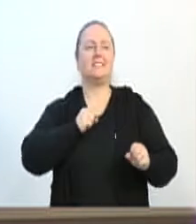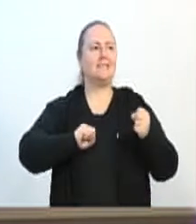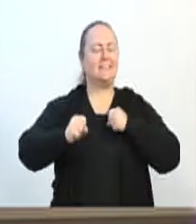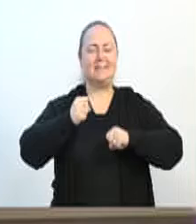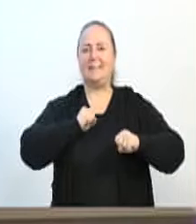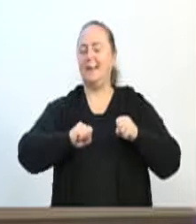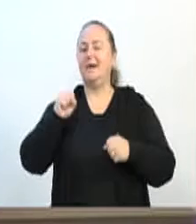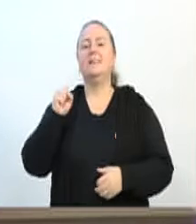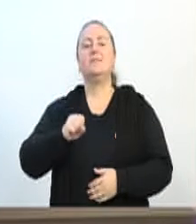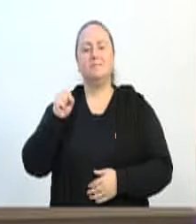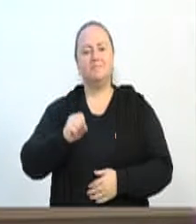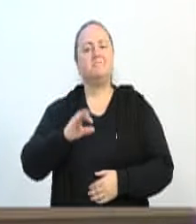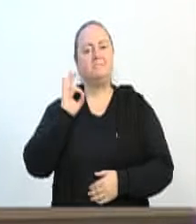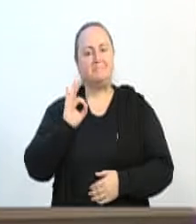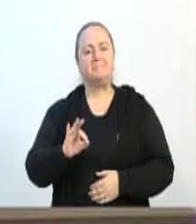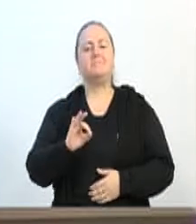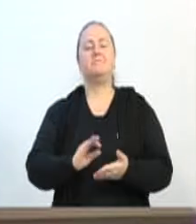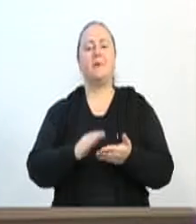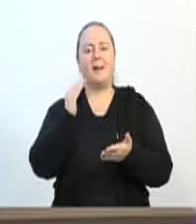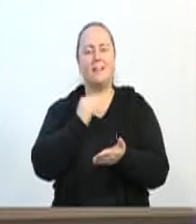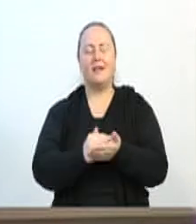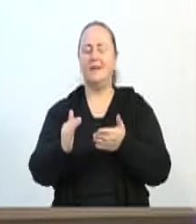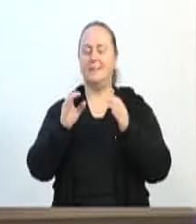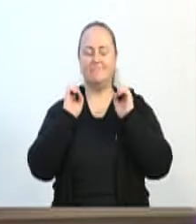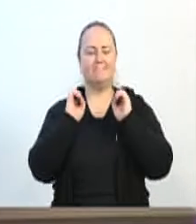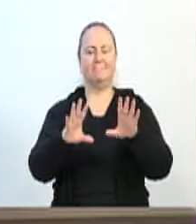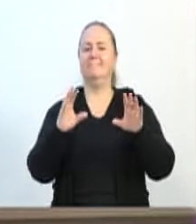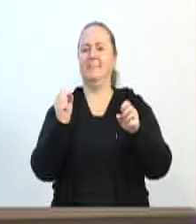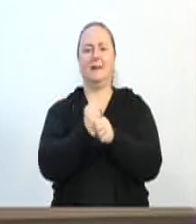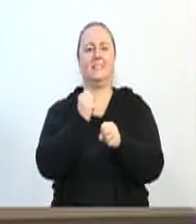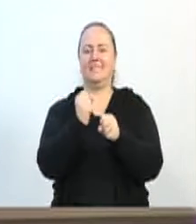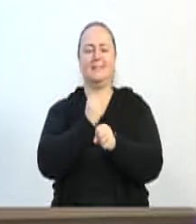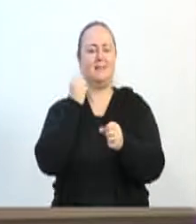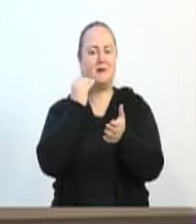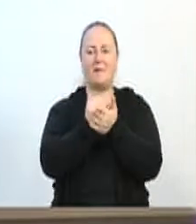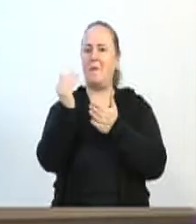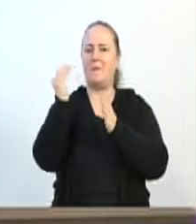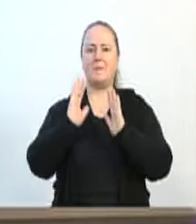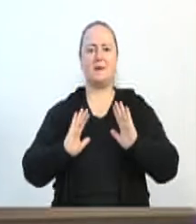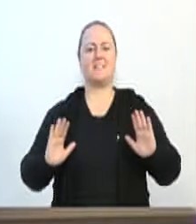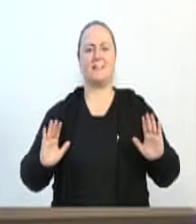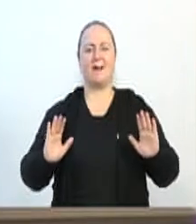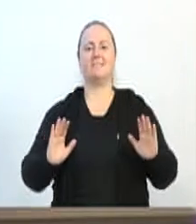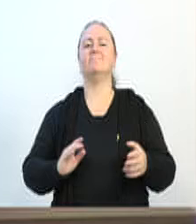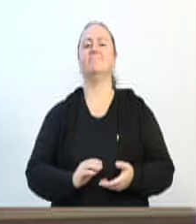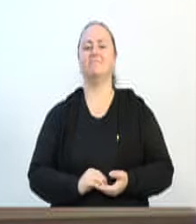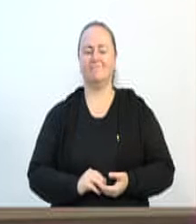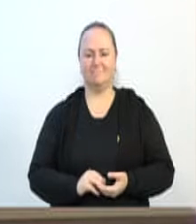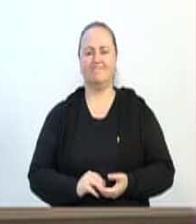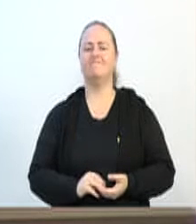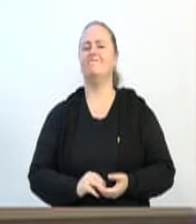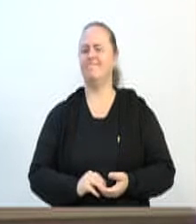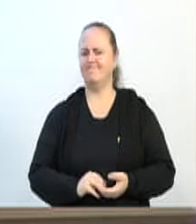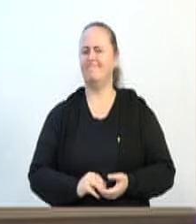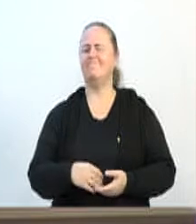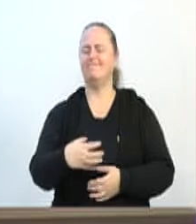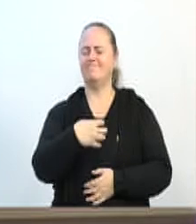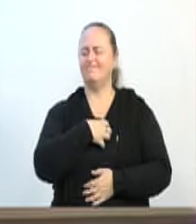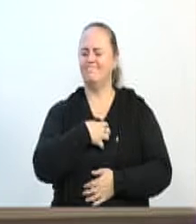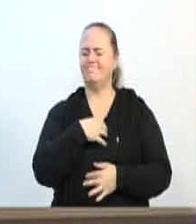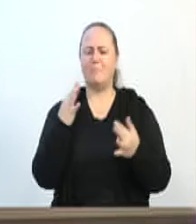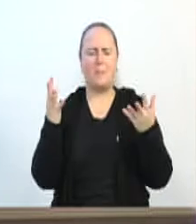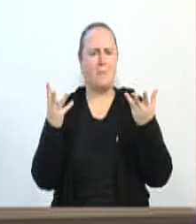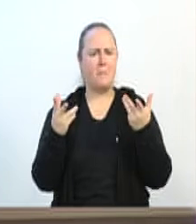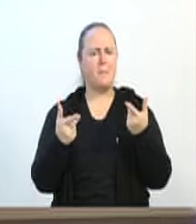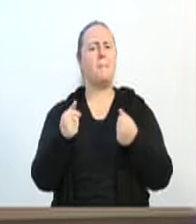vereador Maurício Igual, para que a pedra fundamental seja lançada, a construção seja feita, porque vai ser algo extraordinário. É realmente